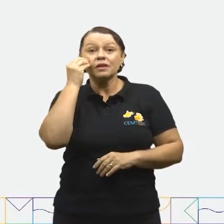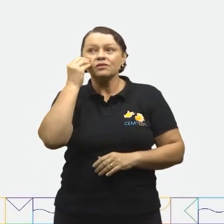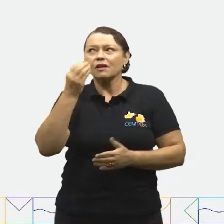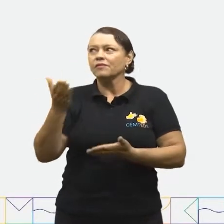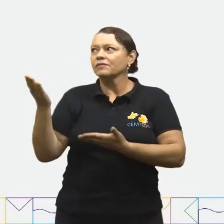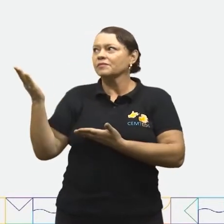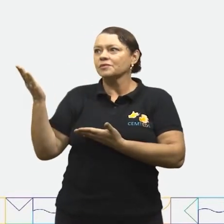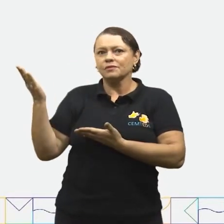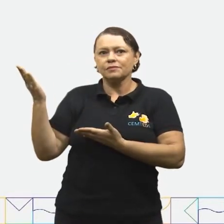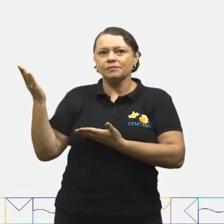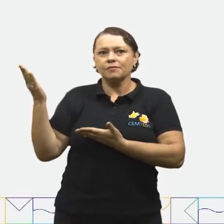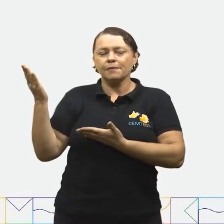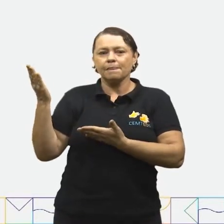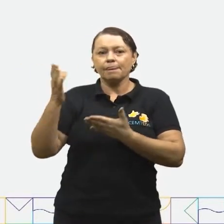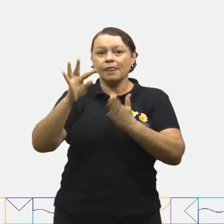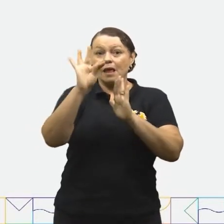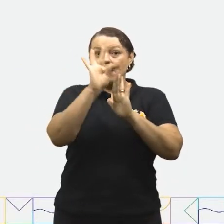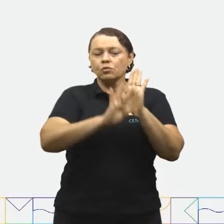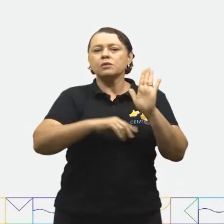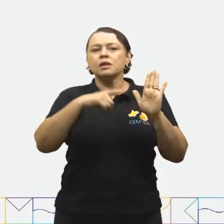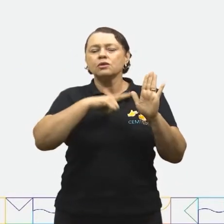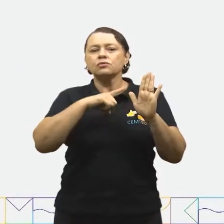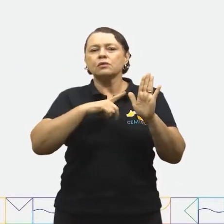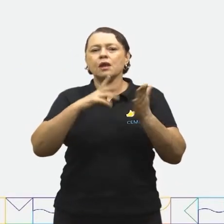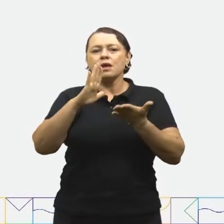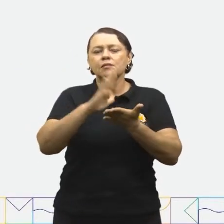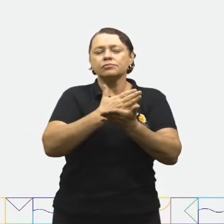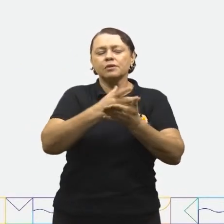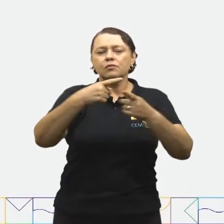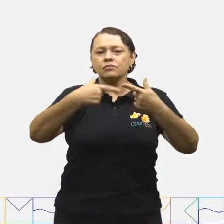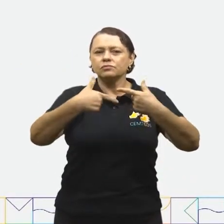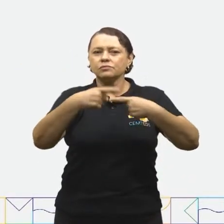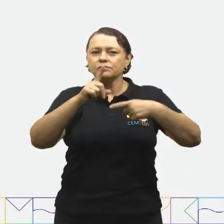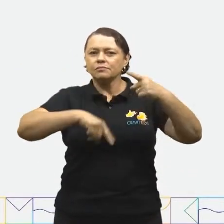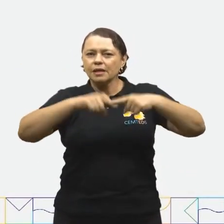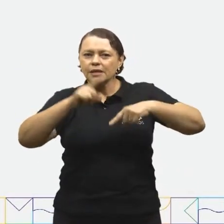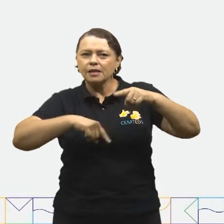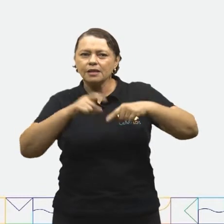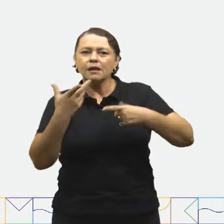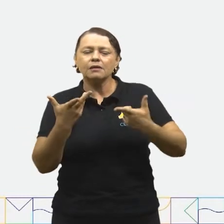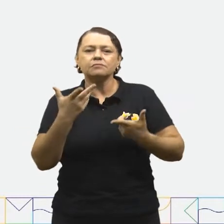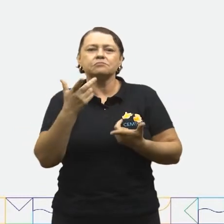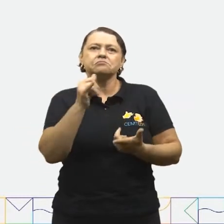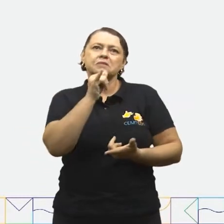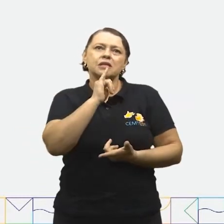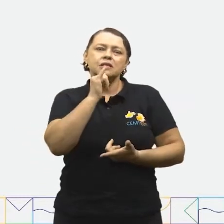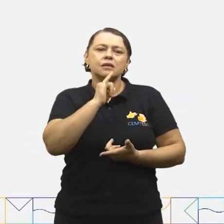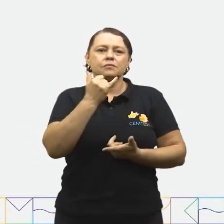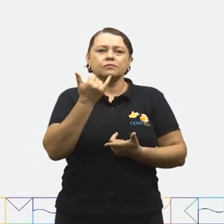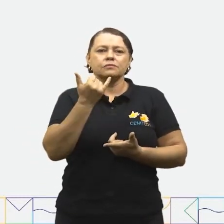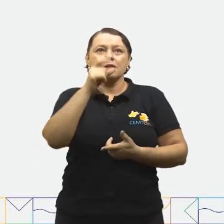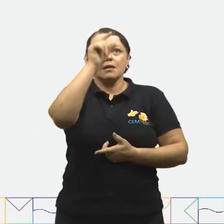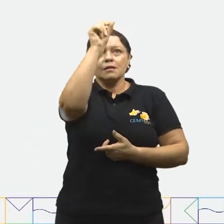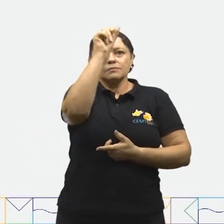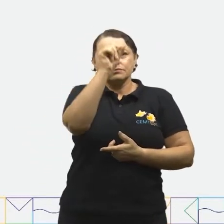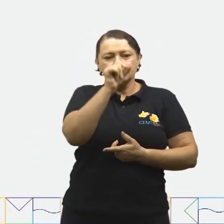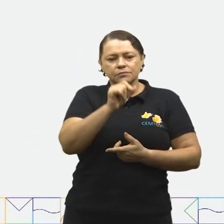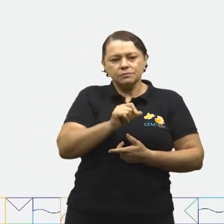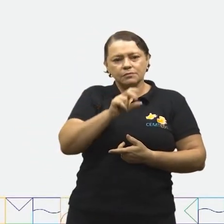sempre deve ter alguns elementos. Como o título e a margem. Ah, margem,